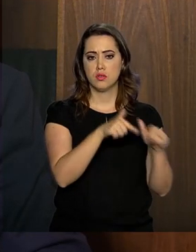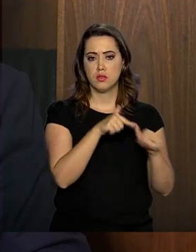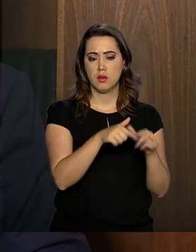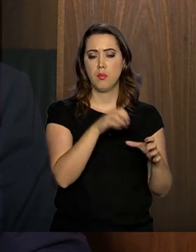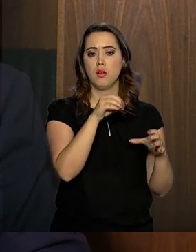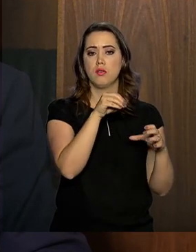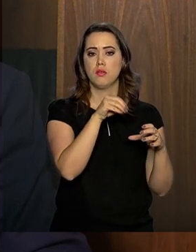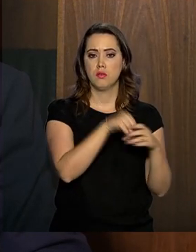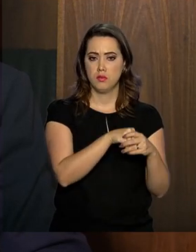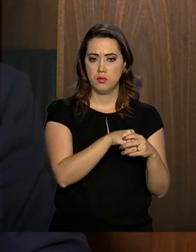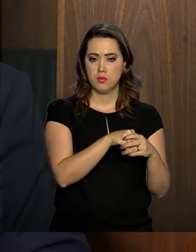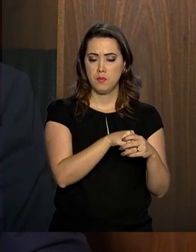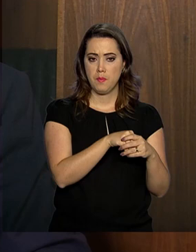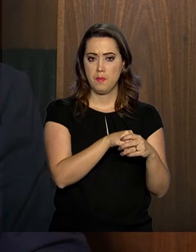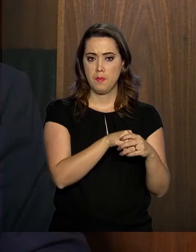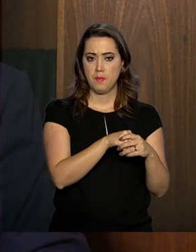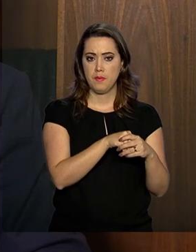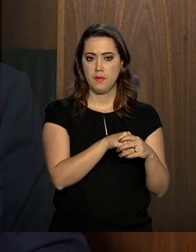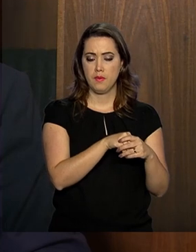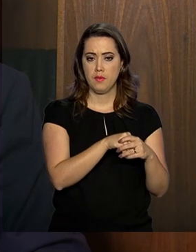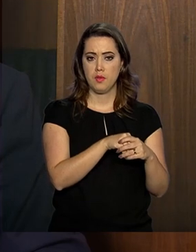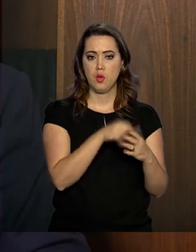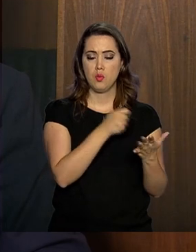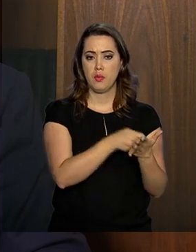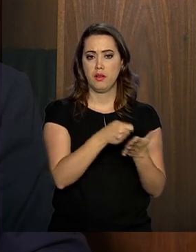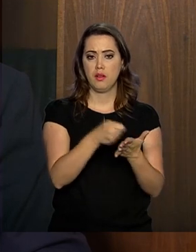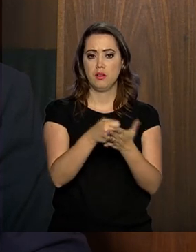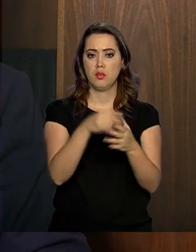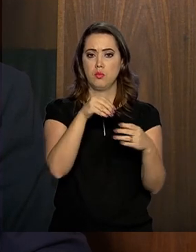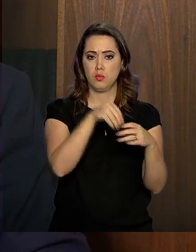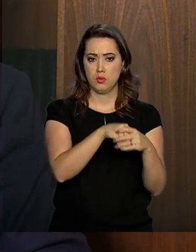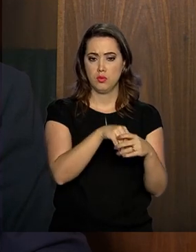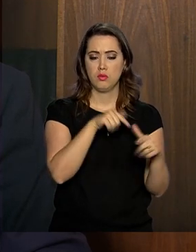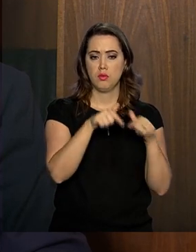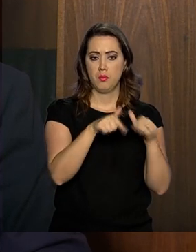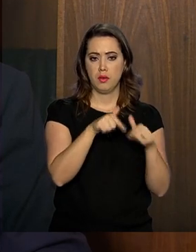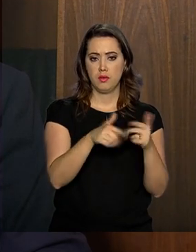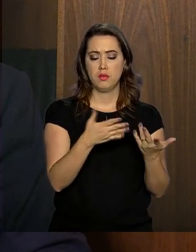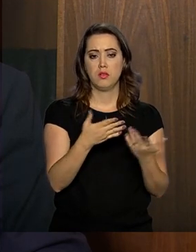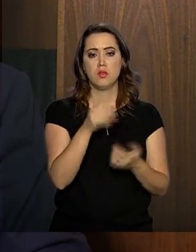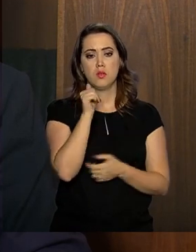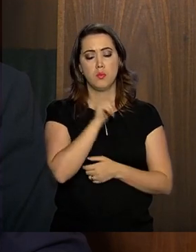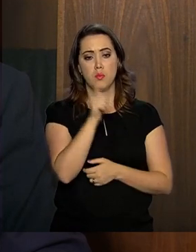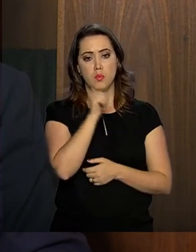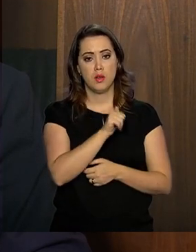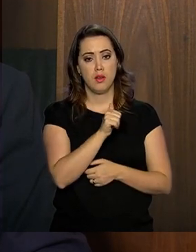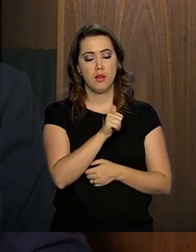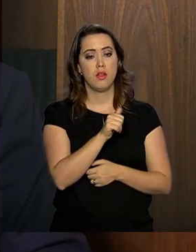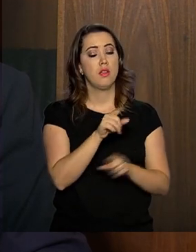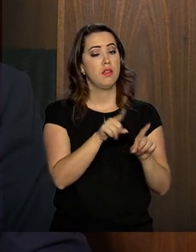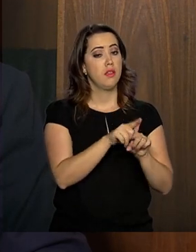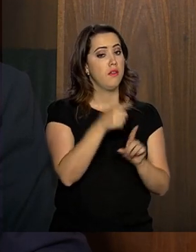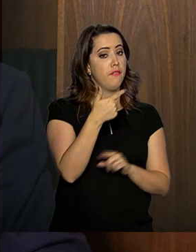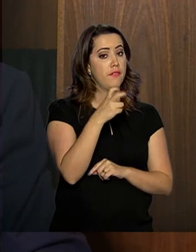na... Contribuição na atividade. No caso da mulher, é 25 no caso dos homens. E no